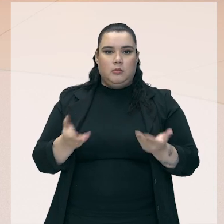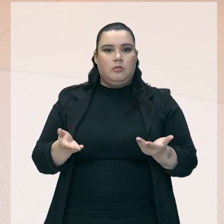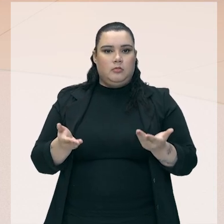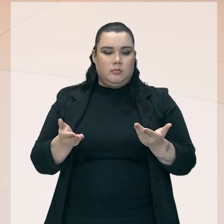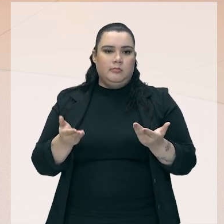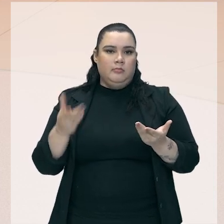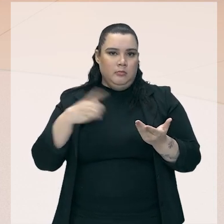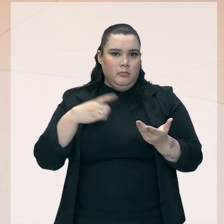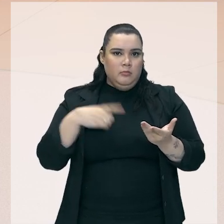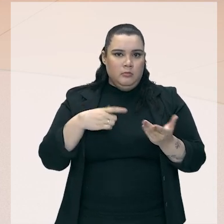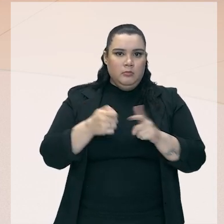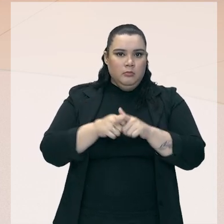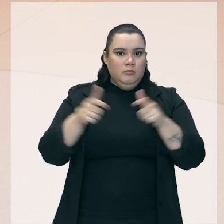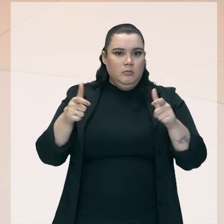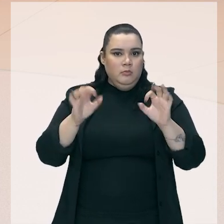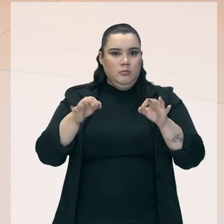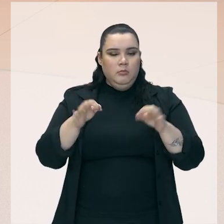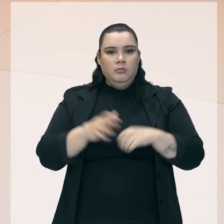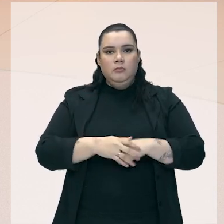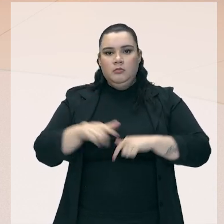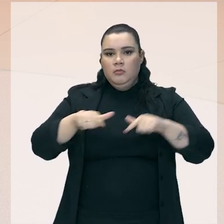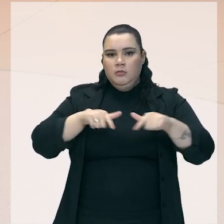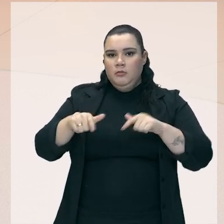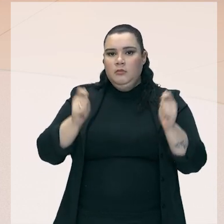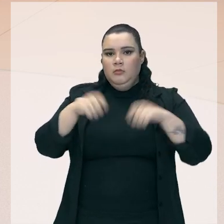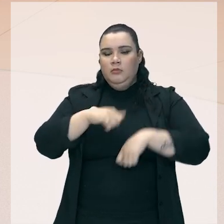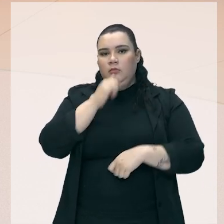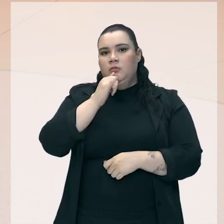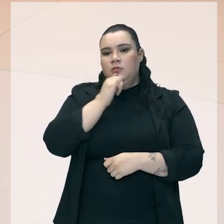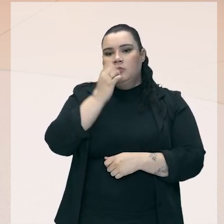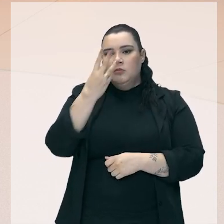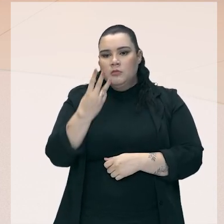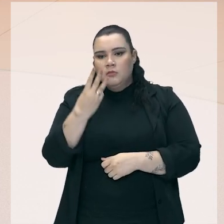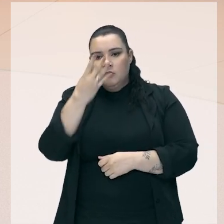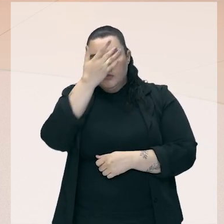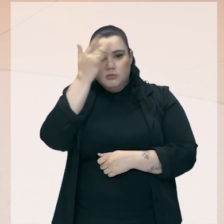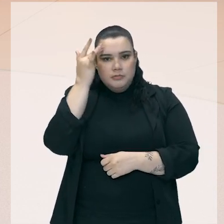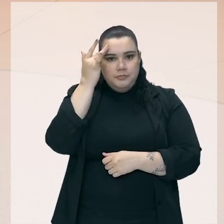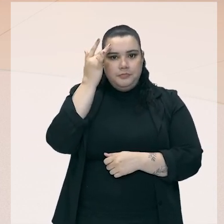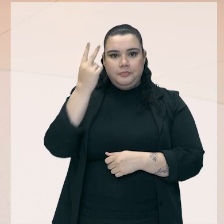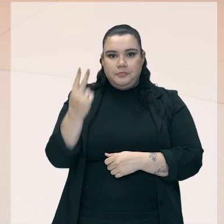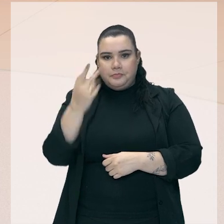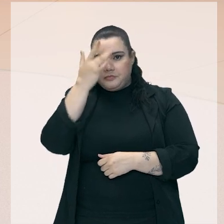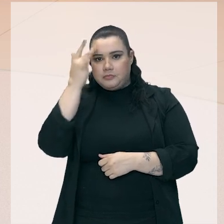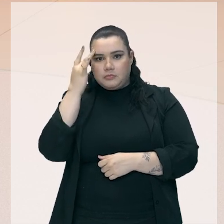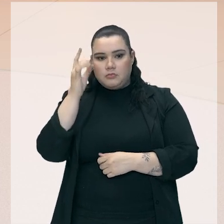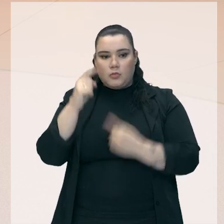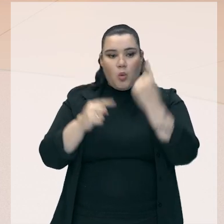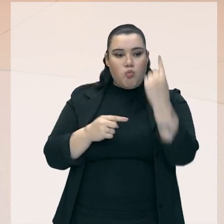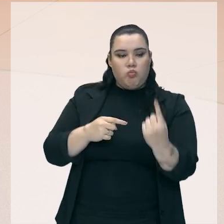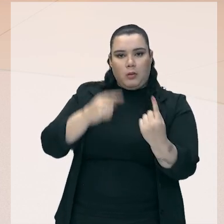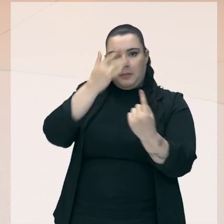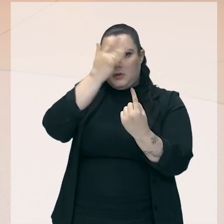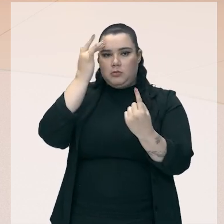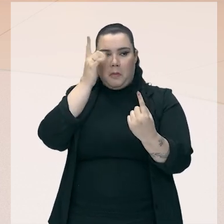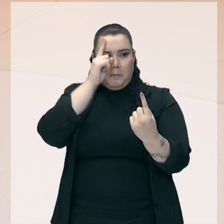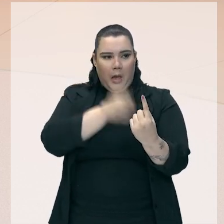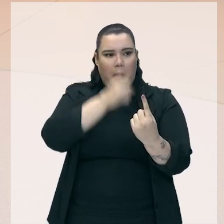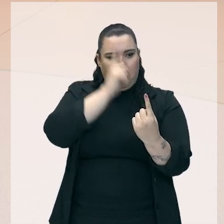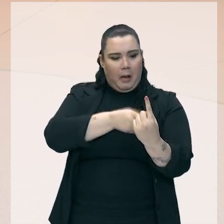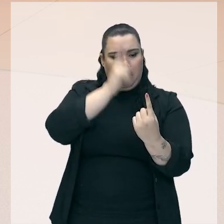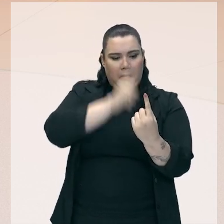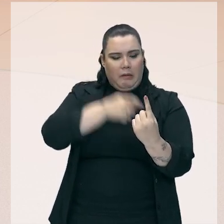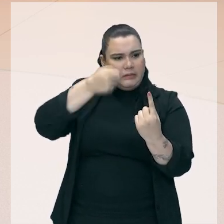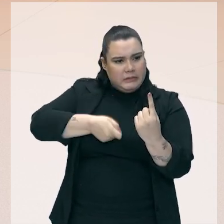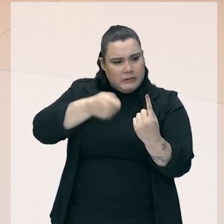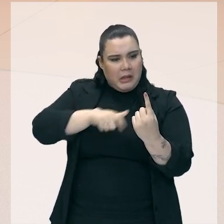sendo muito maior, né? Um trabalho que poderia ser feito por três pessoas, duas pessoas, ela acaba sendo concentrada numa única pessoa, né?